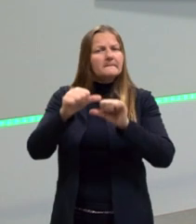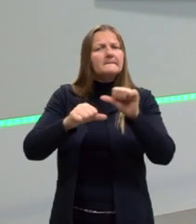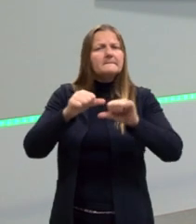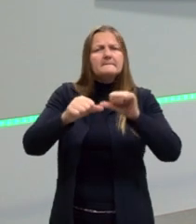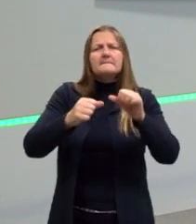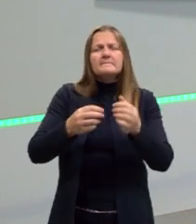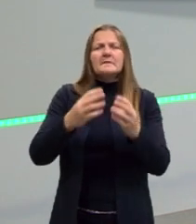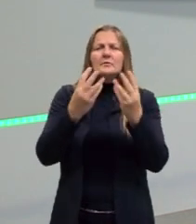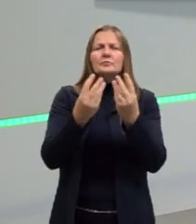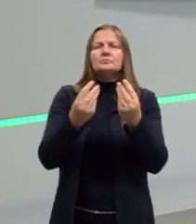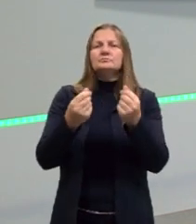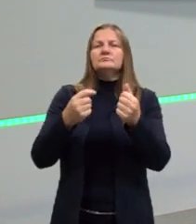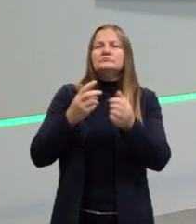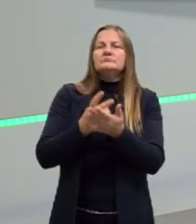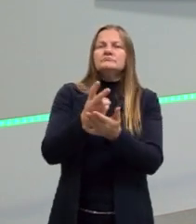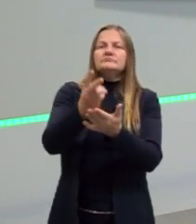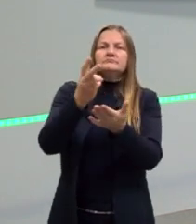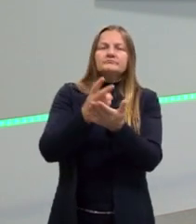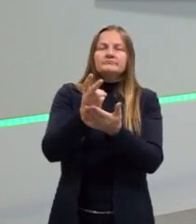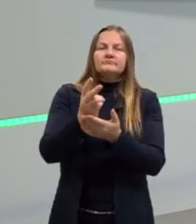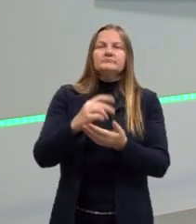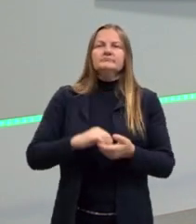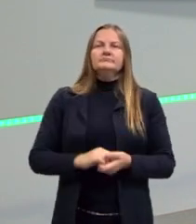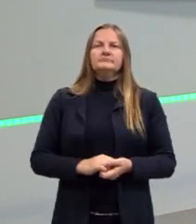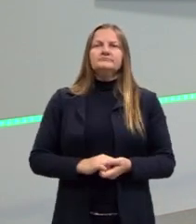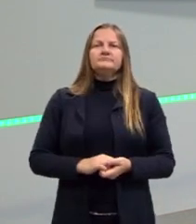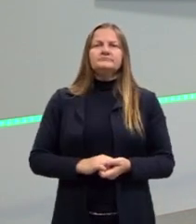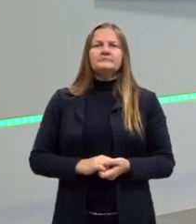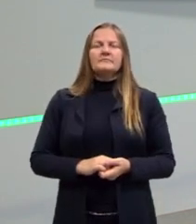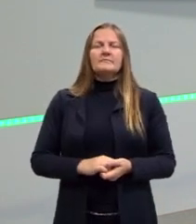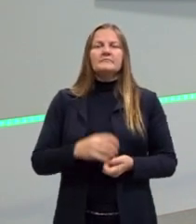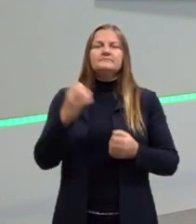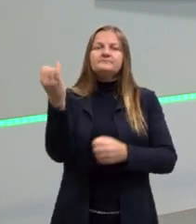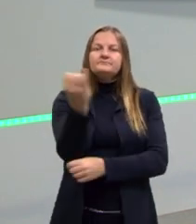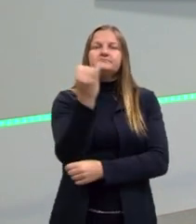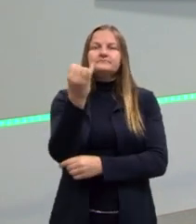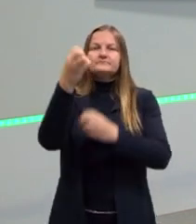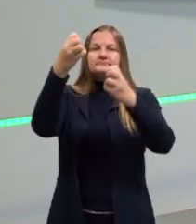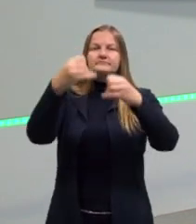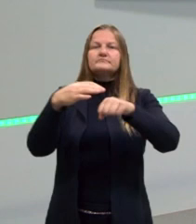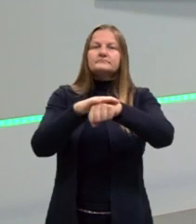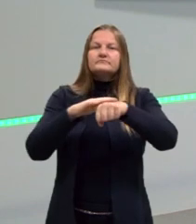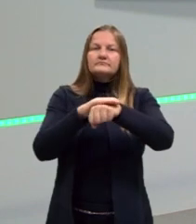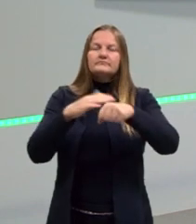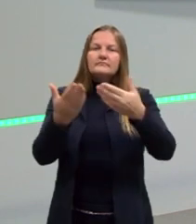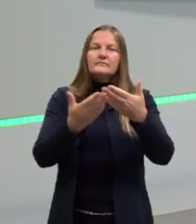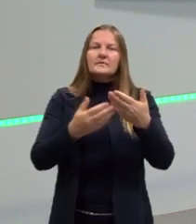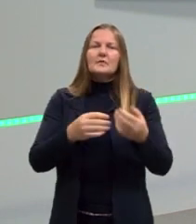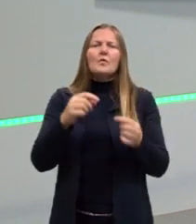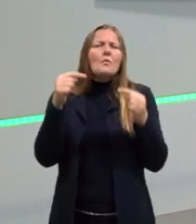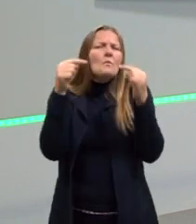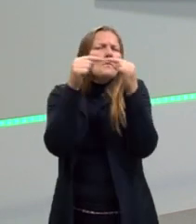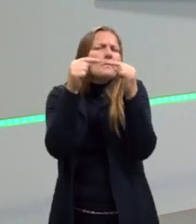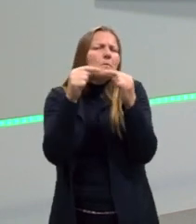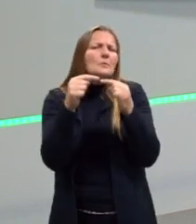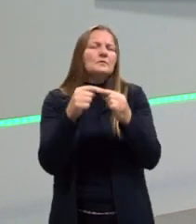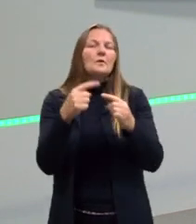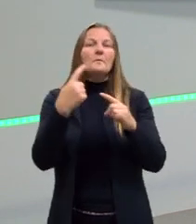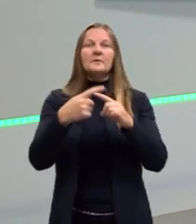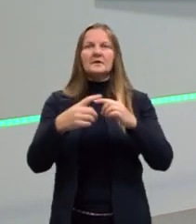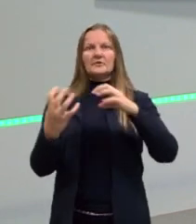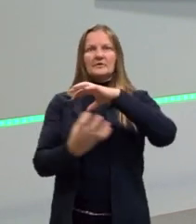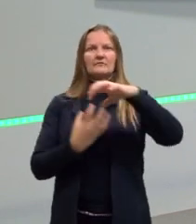assim. Sempre vão ter permanências. E uma questão que é importante a gente conversar, são desses motivos que levaram a